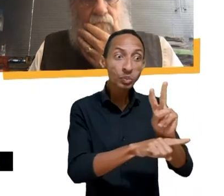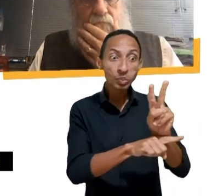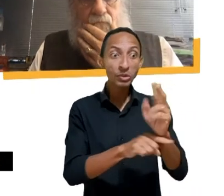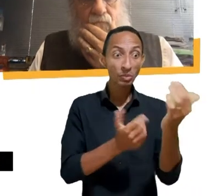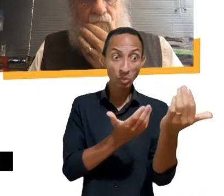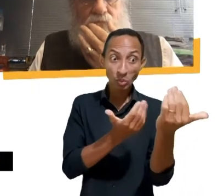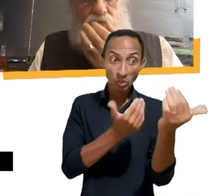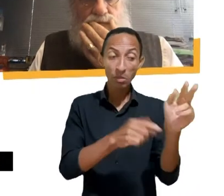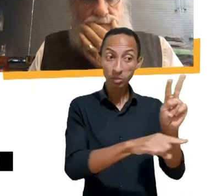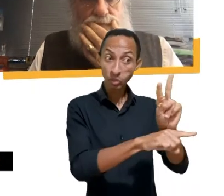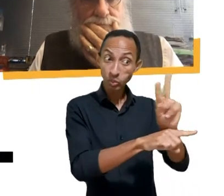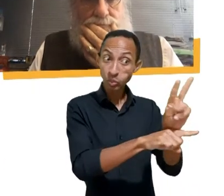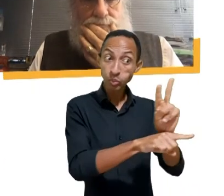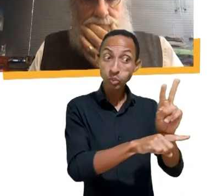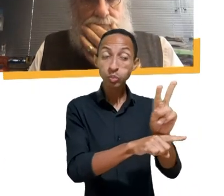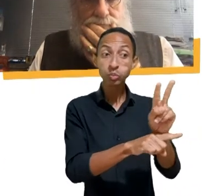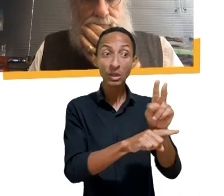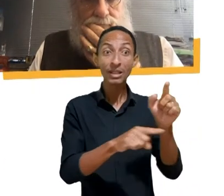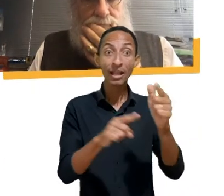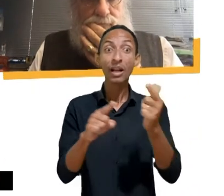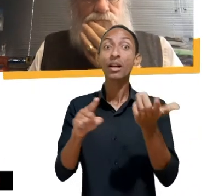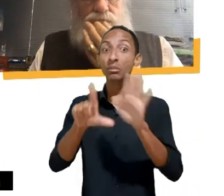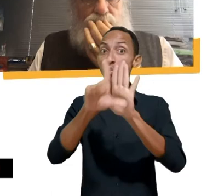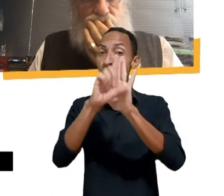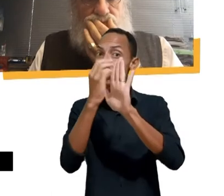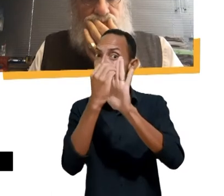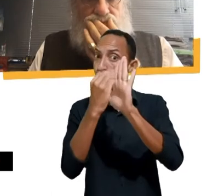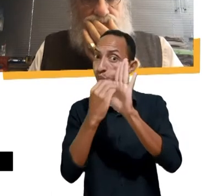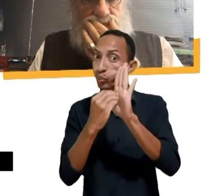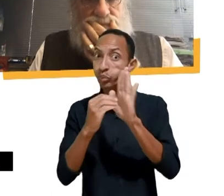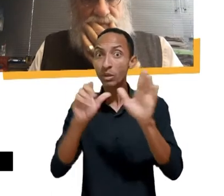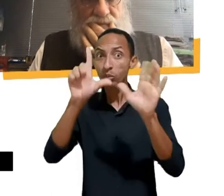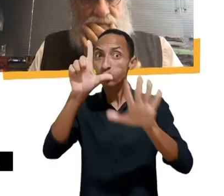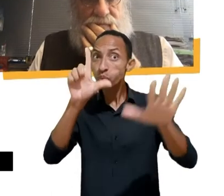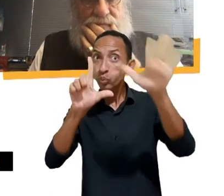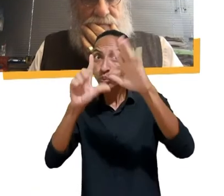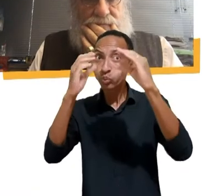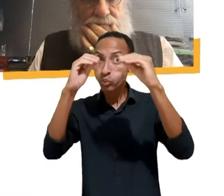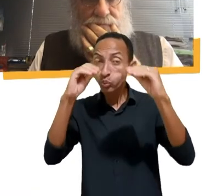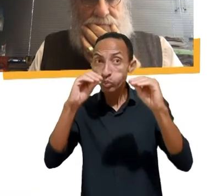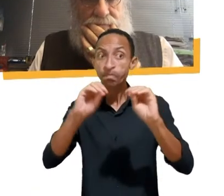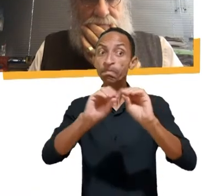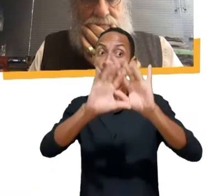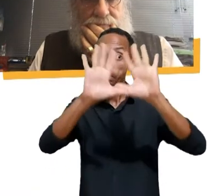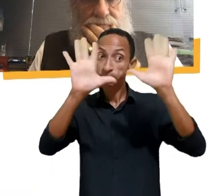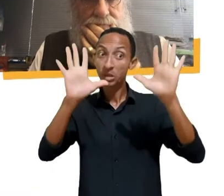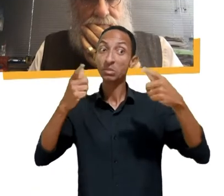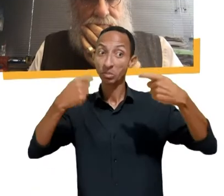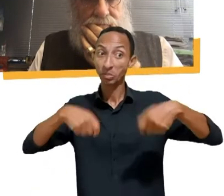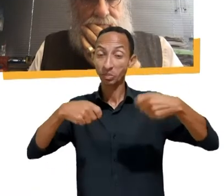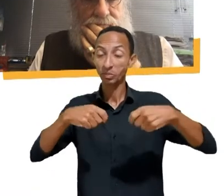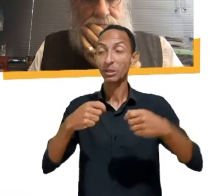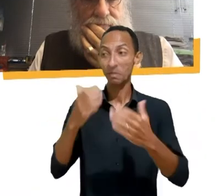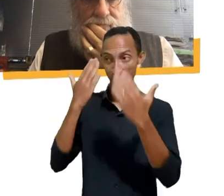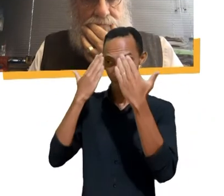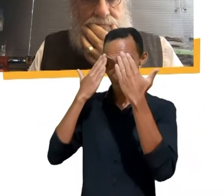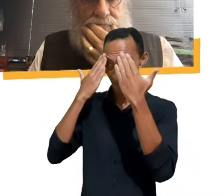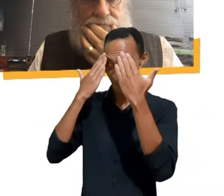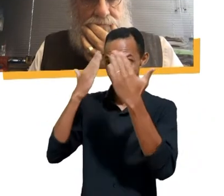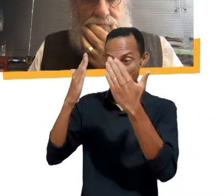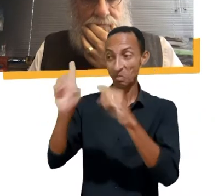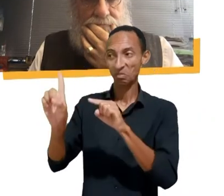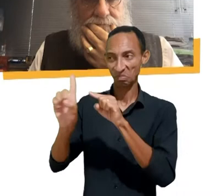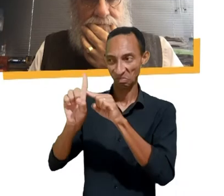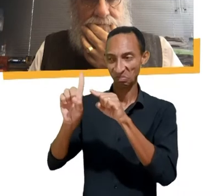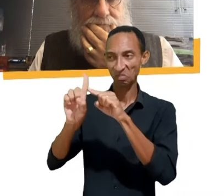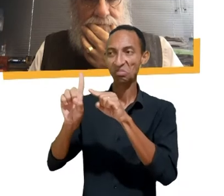mais transparência e mesmo de uma curadoria em relação aos algoritmos, essa é uma boa conversa. Para a gente continuar